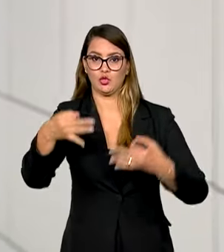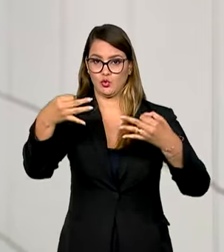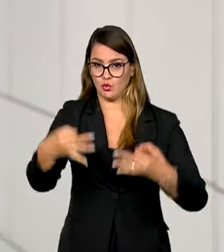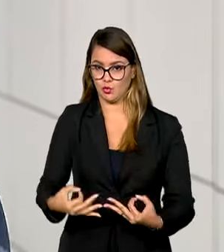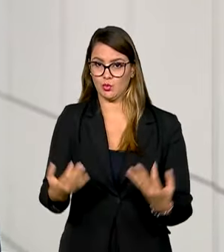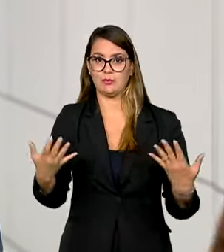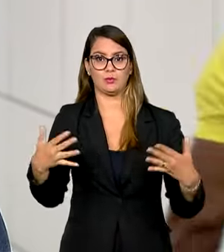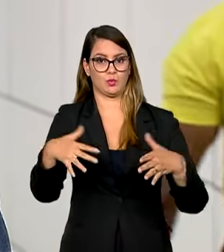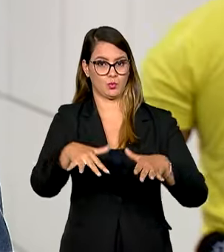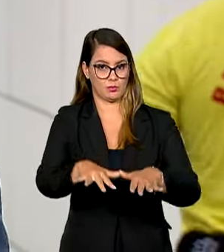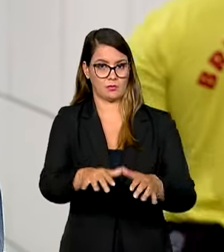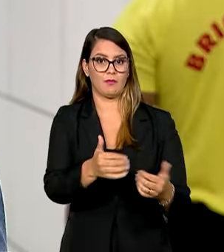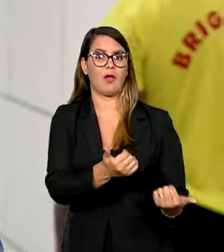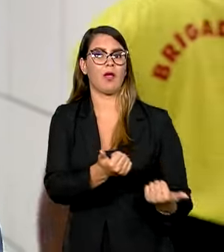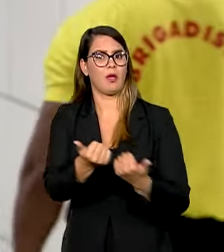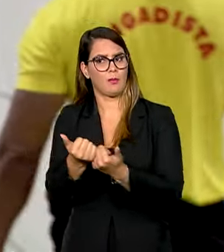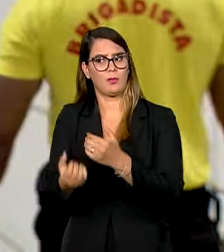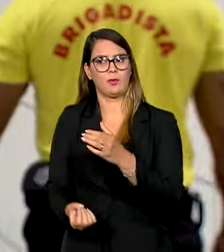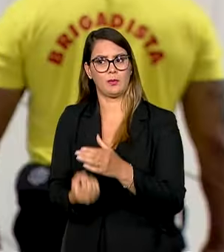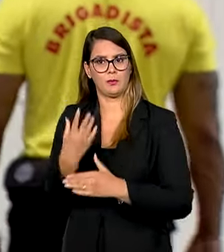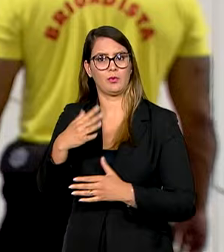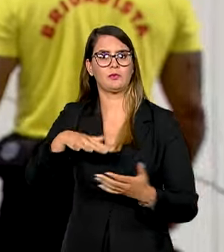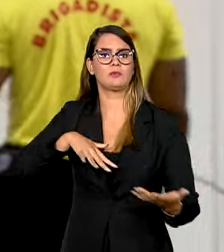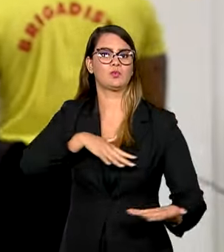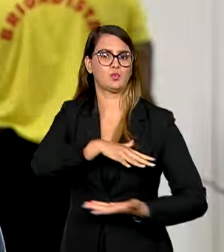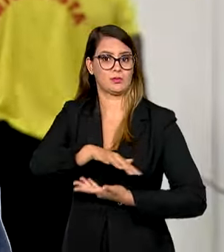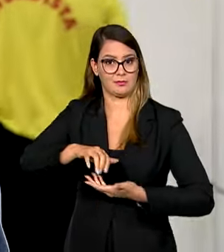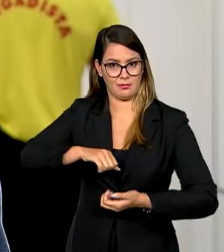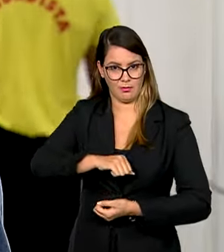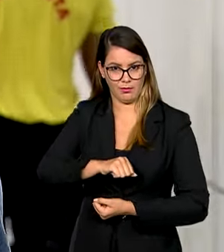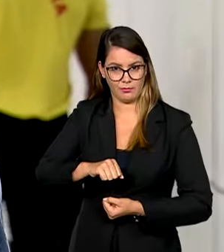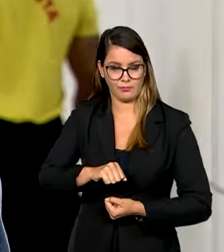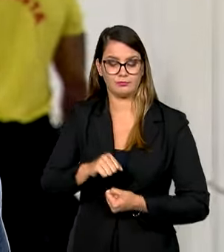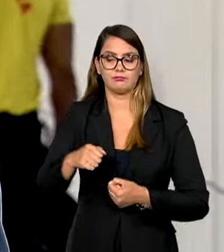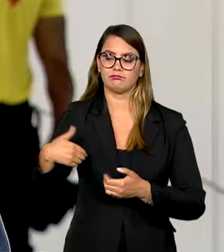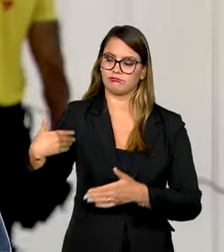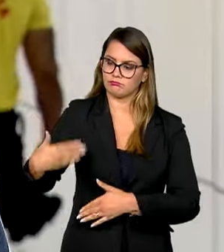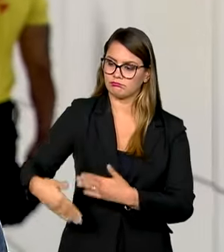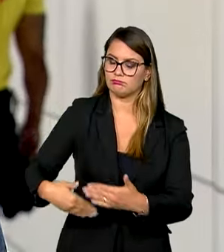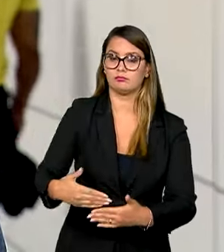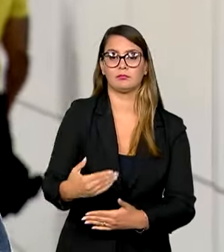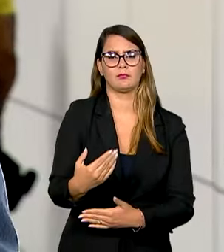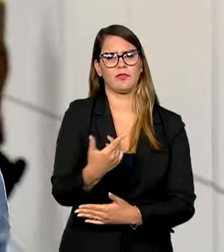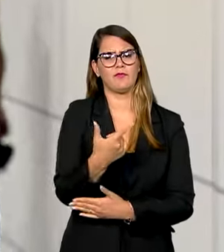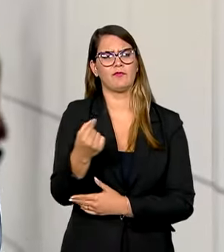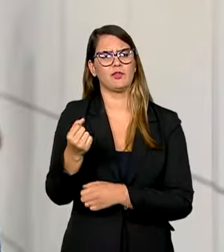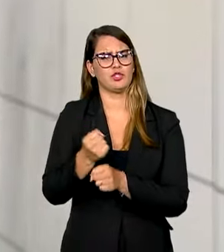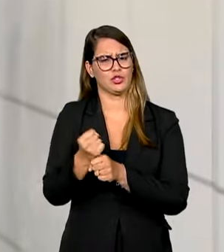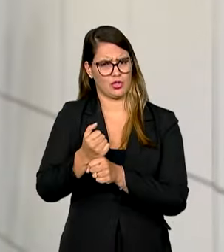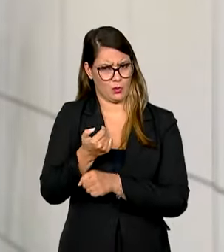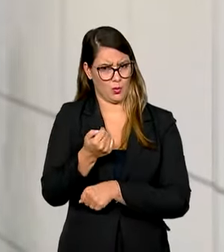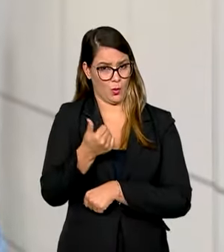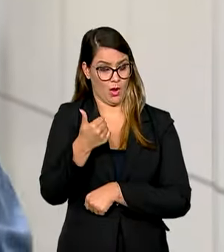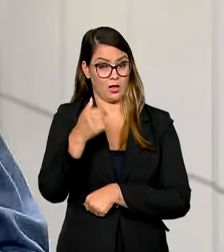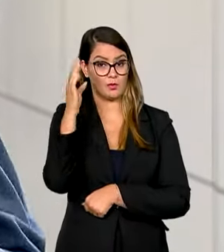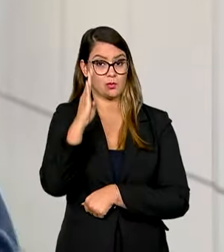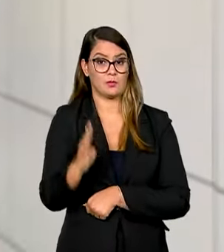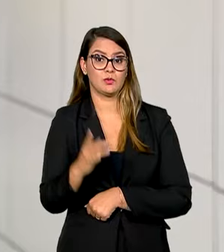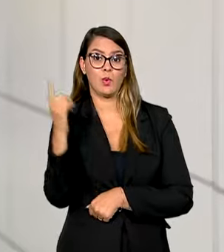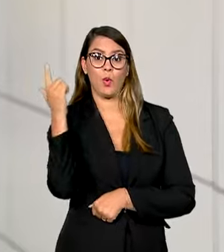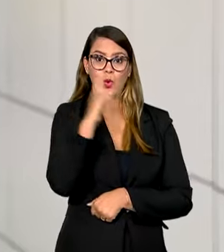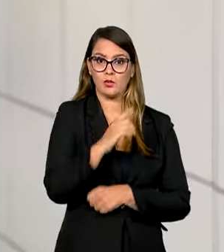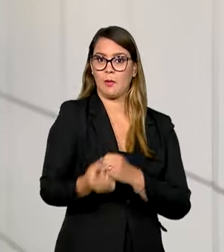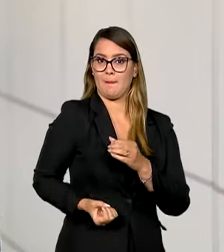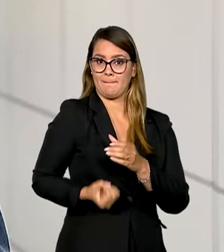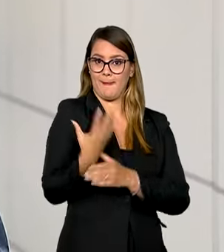inclusiva, apoiando a produção sustentável. Ao longo dessas quase duas décadas, o Brasil chegou à capacidade